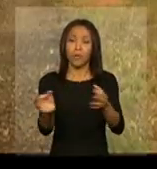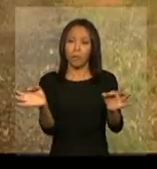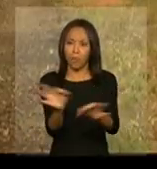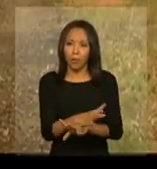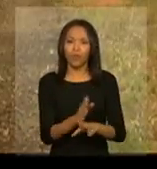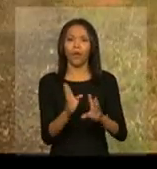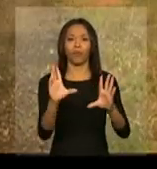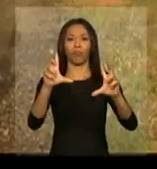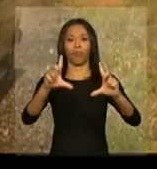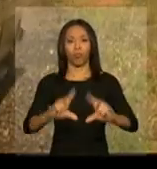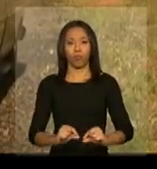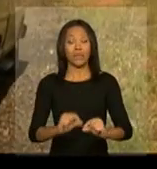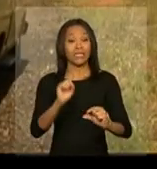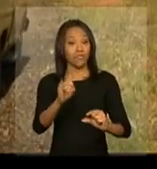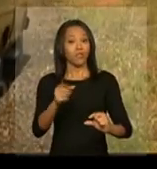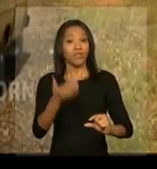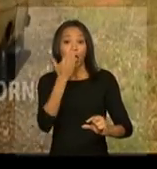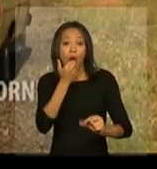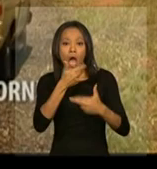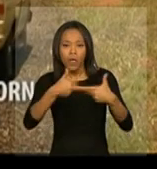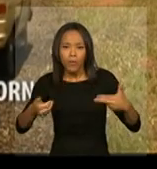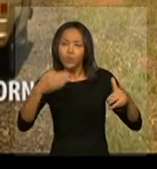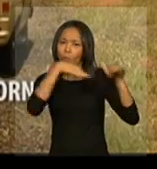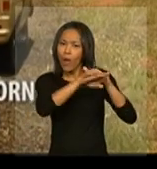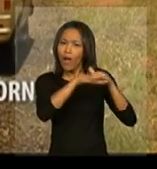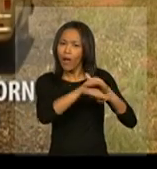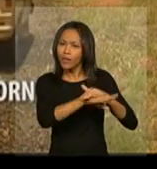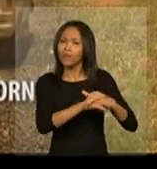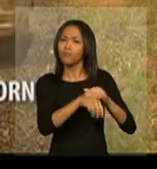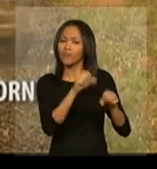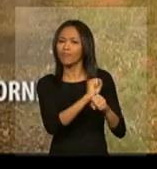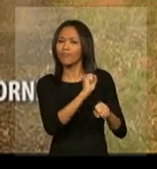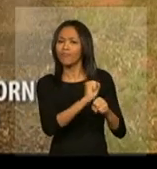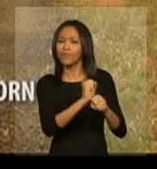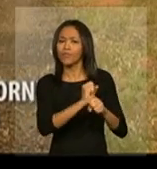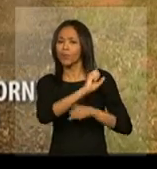esses recursos armazenados, você pode oferecê-los durante o ano todo.